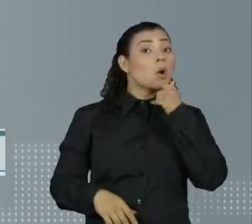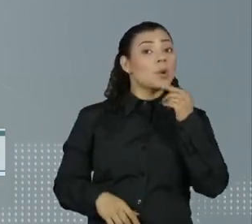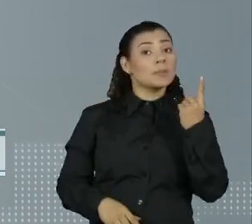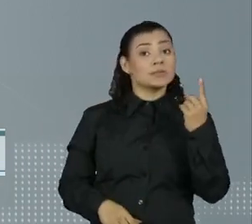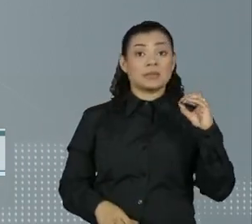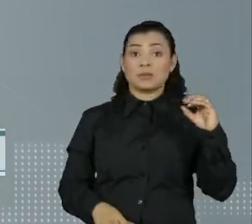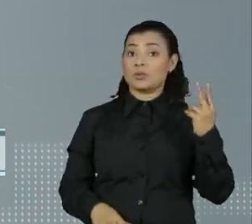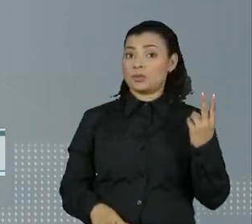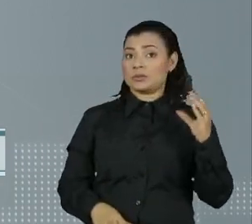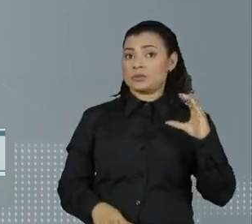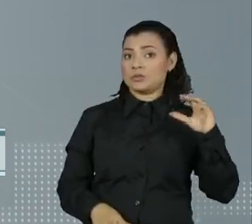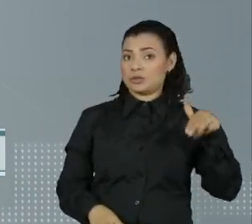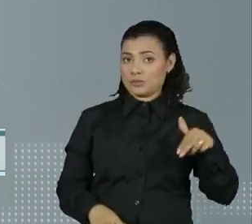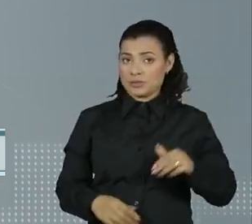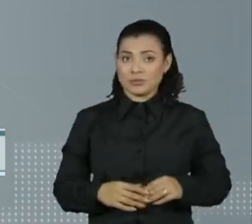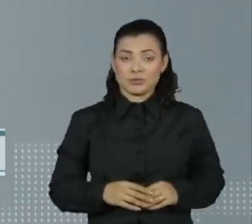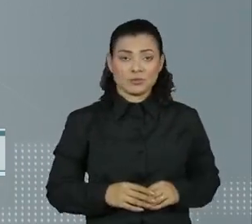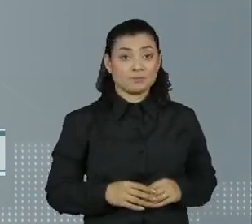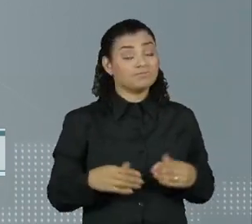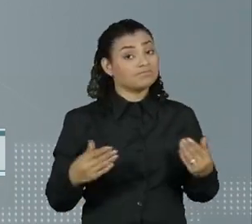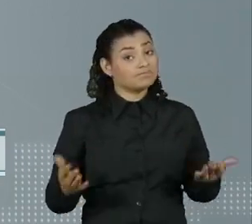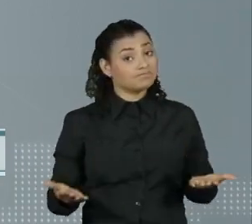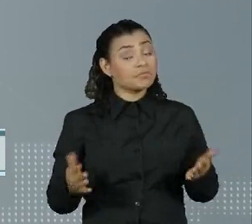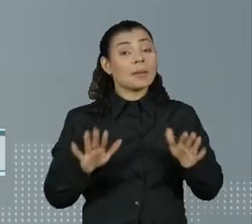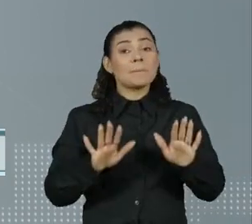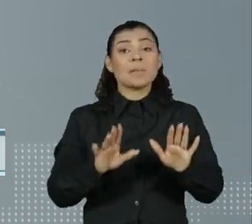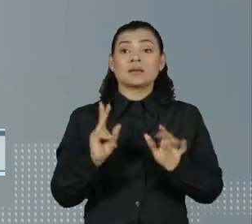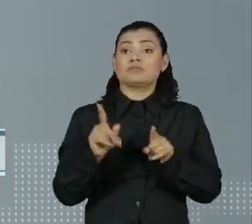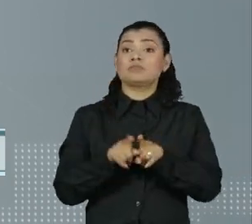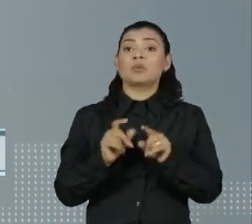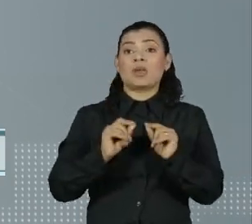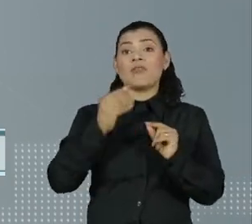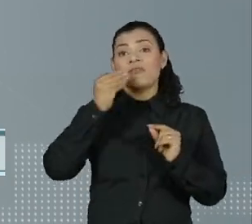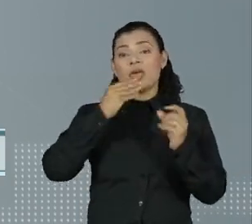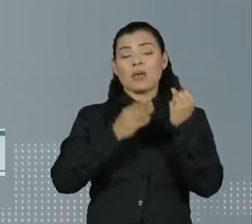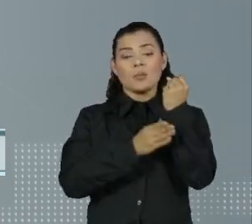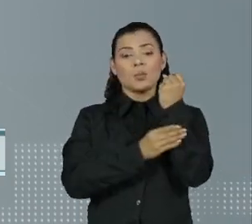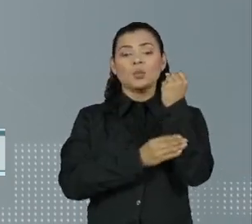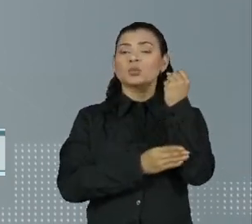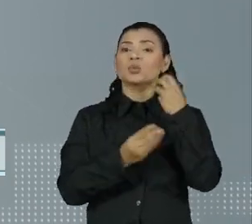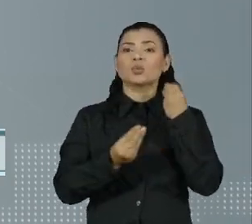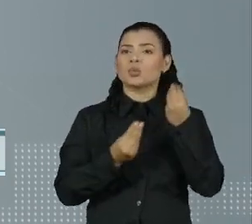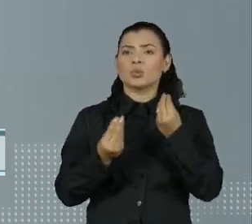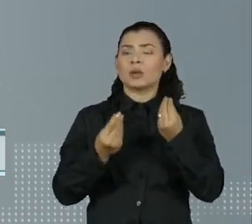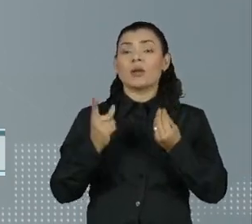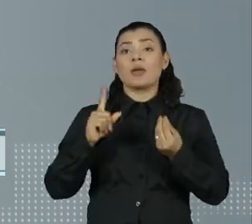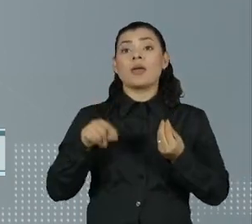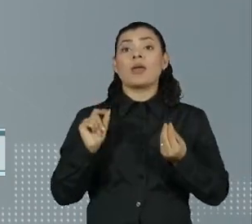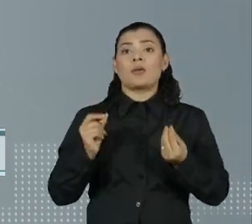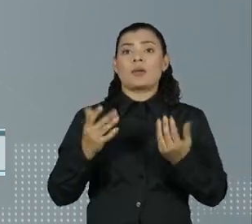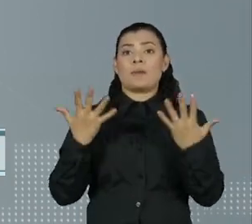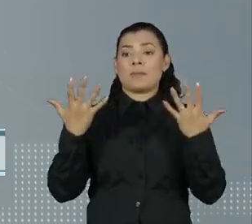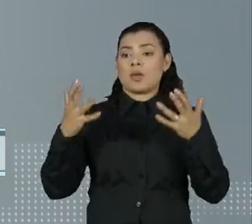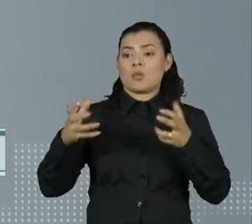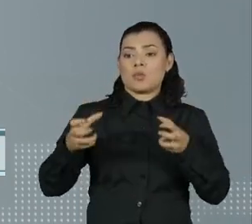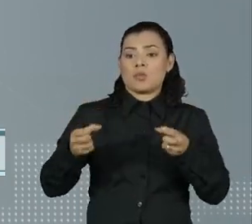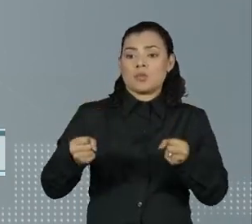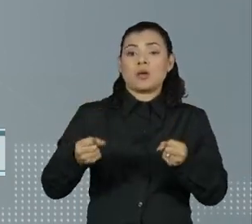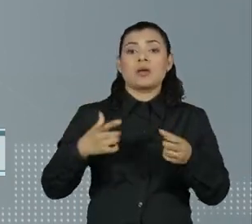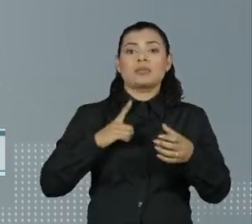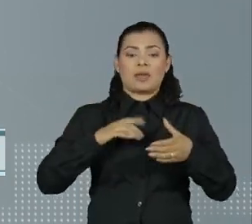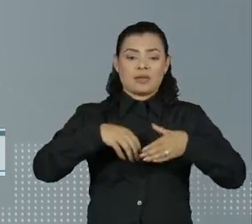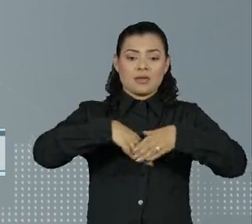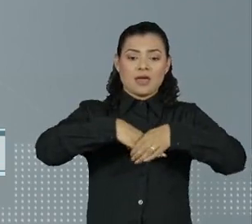homens, 102 centímetros. Já o diagnóstico da fraqueza muscular é medido pela força da mão, por meio de um